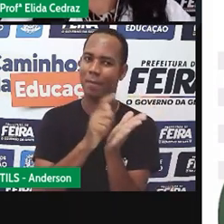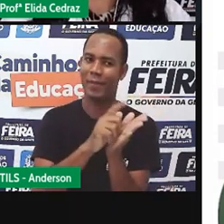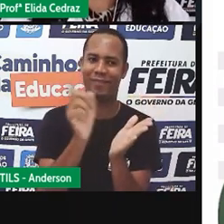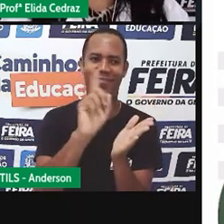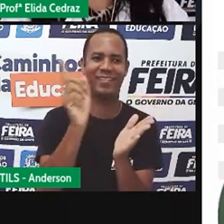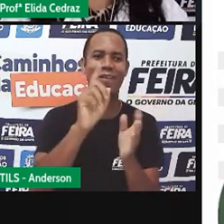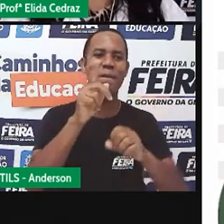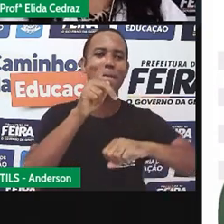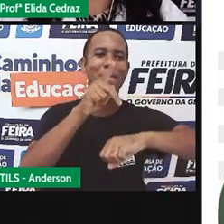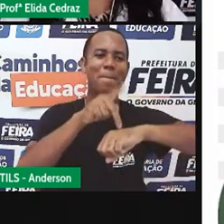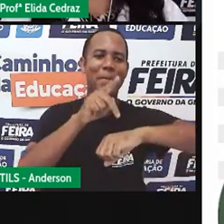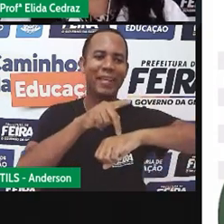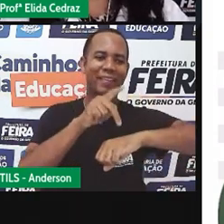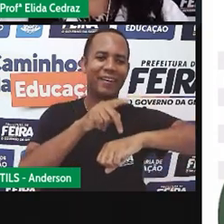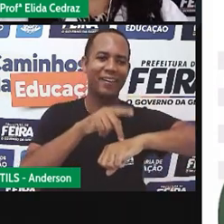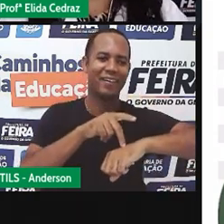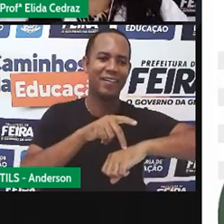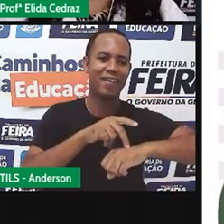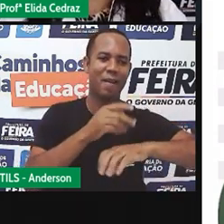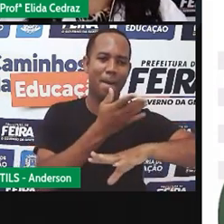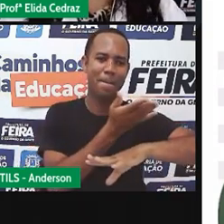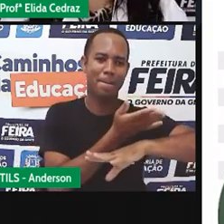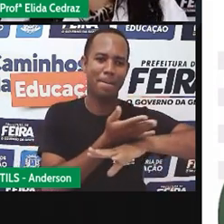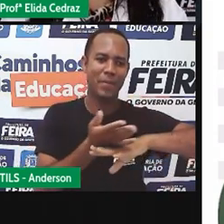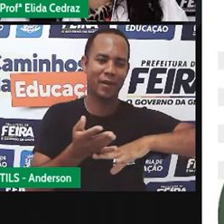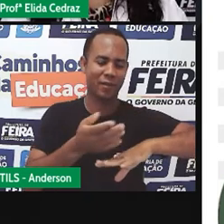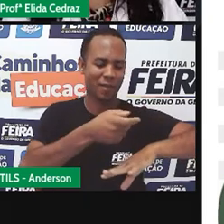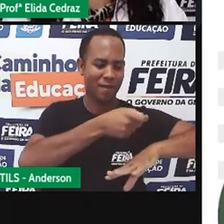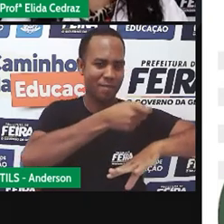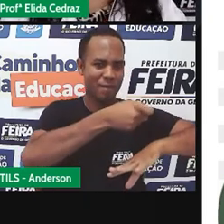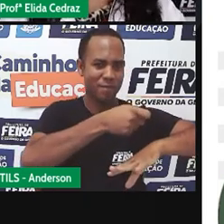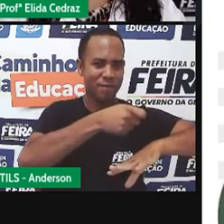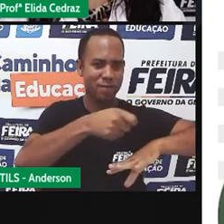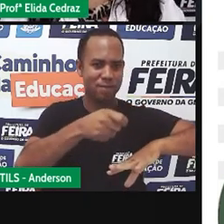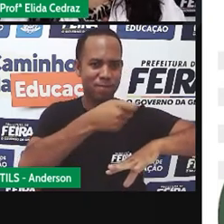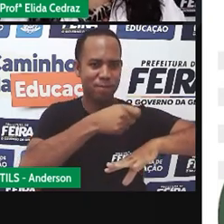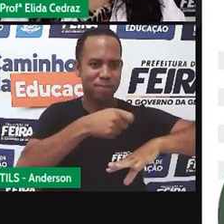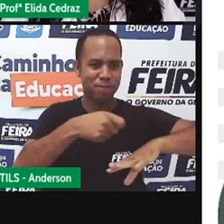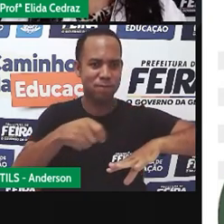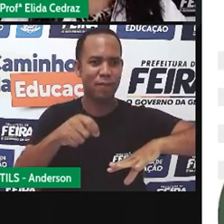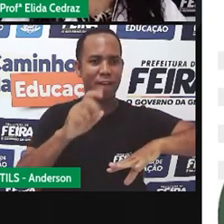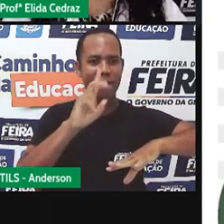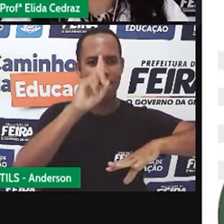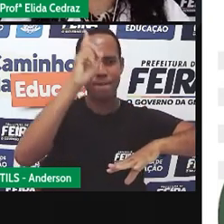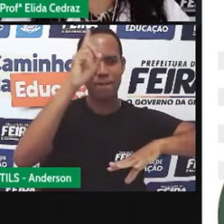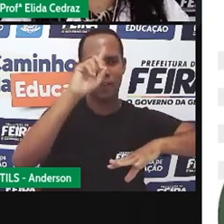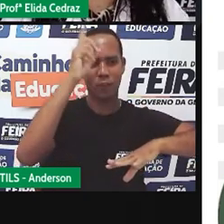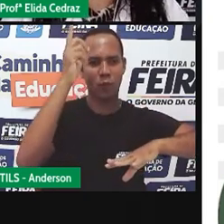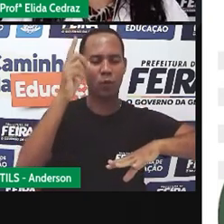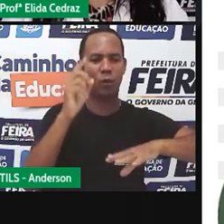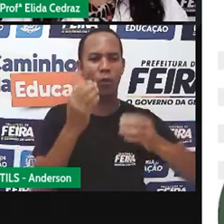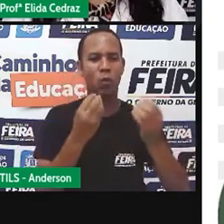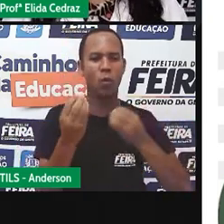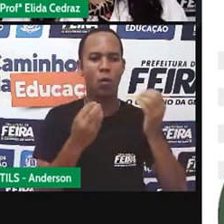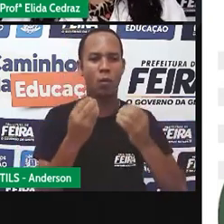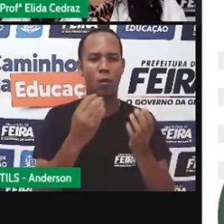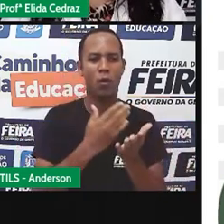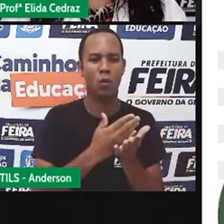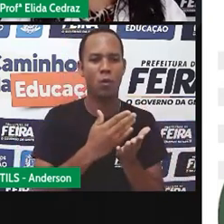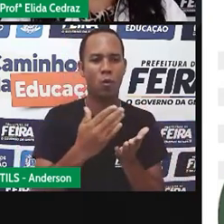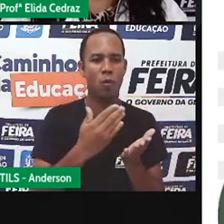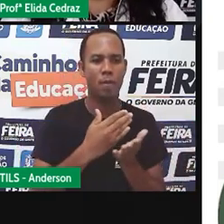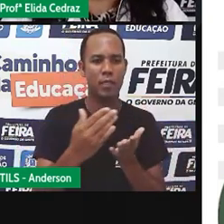1447, Gutenberg inventou a prensa. Isso, a prensa. E inaugurou a era do